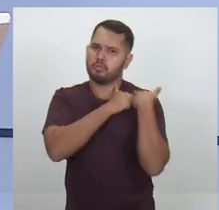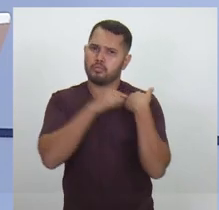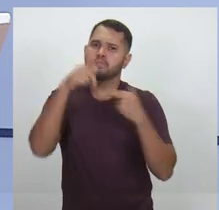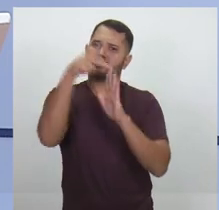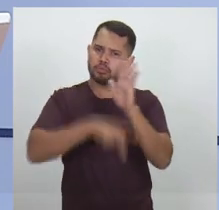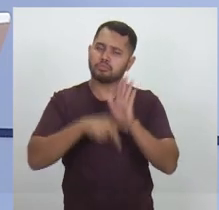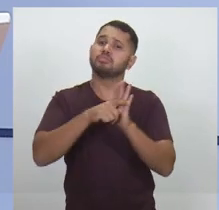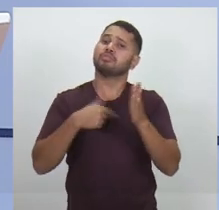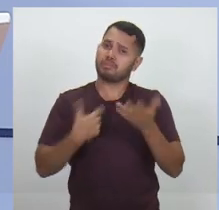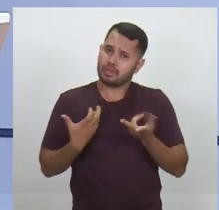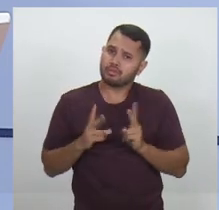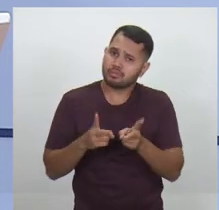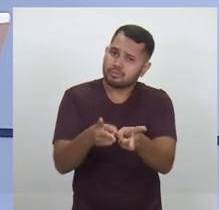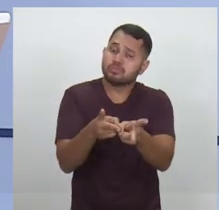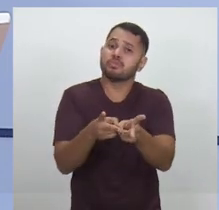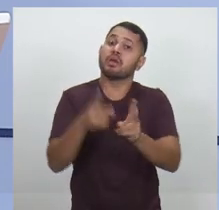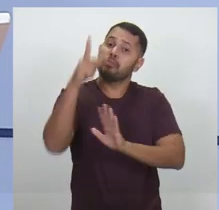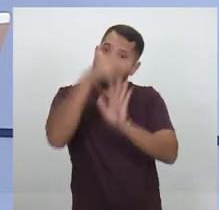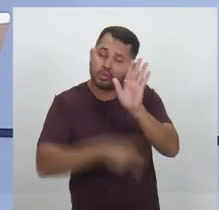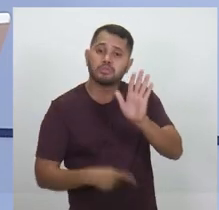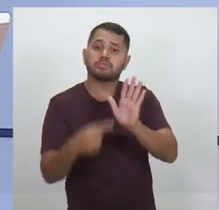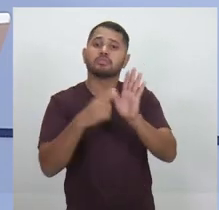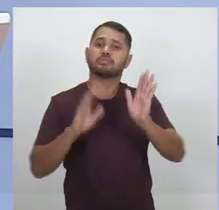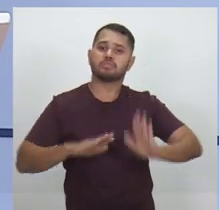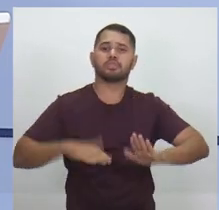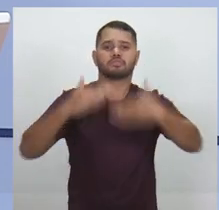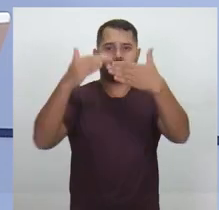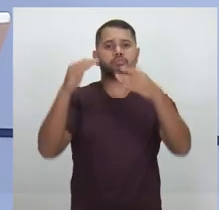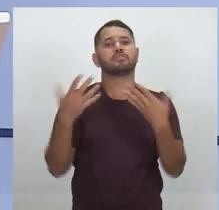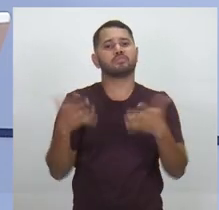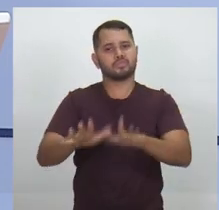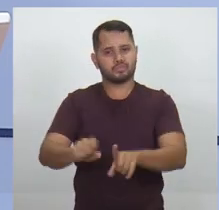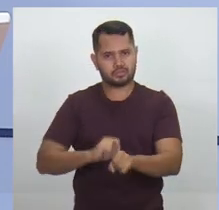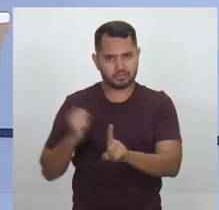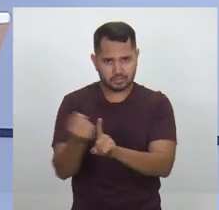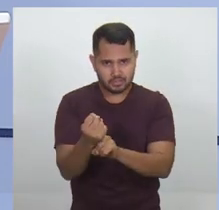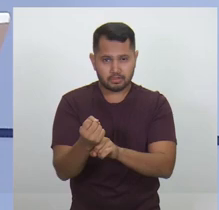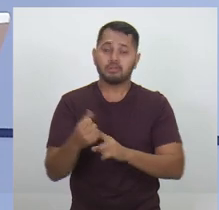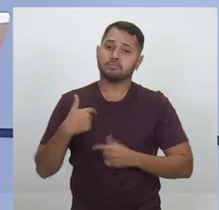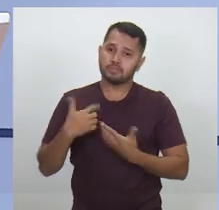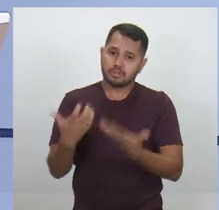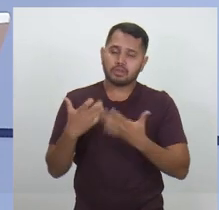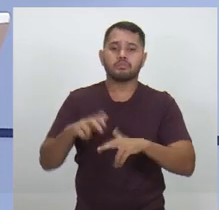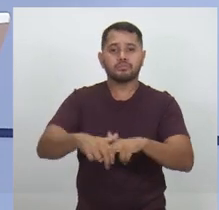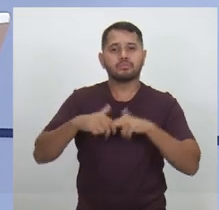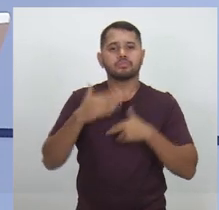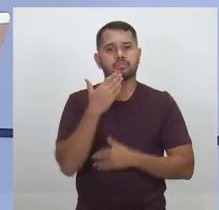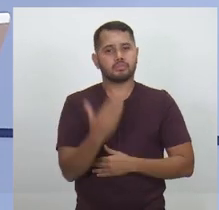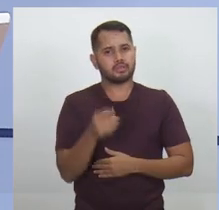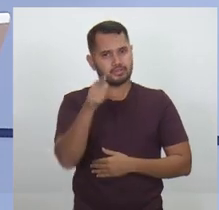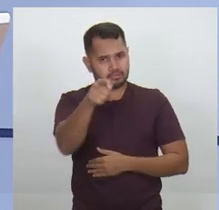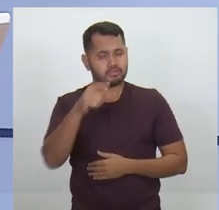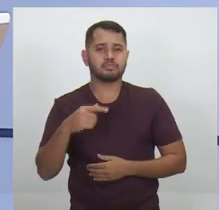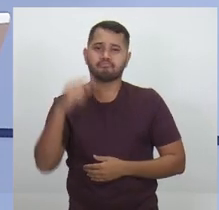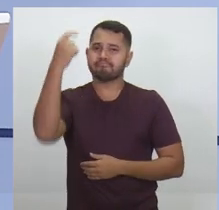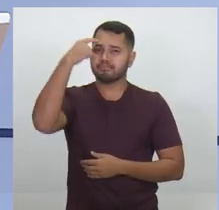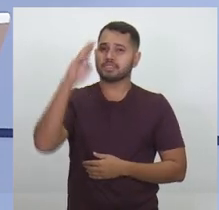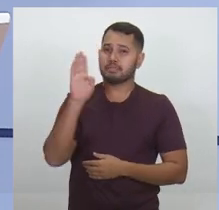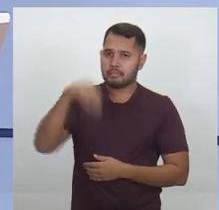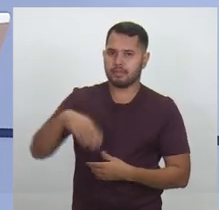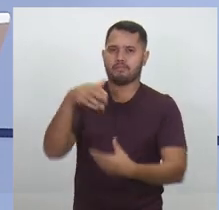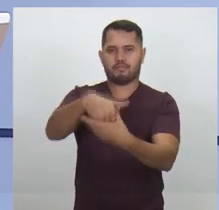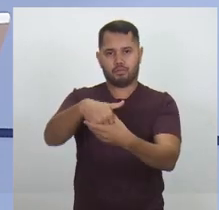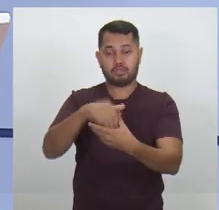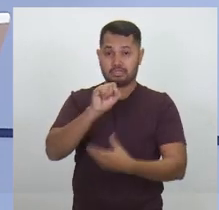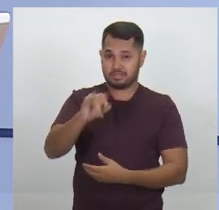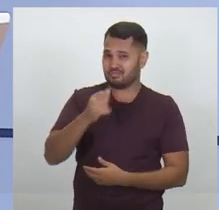projeto que eu quero levar adiante, que é esse projeto de desenvolvimento com inclusão social. Eu faço, portanto, esse apelo. Pense bem no seu voto.